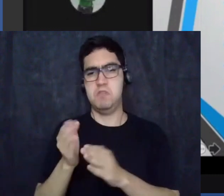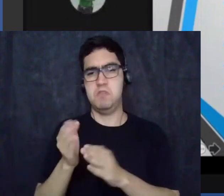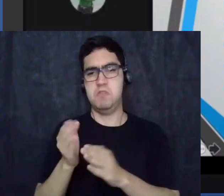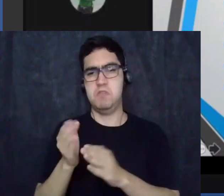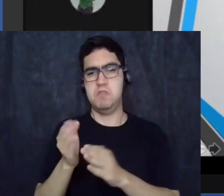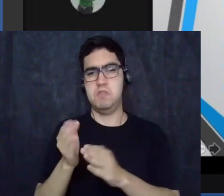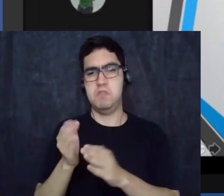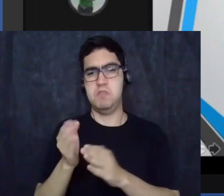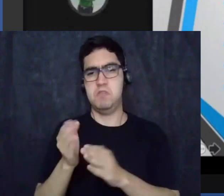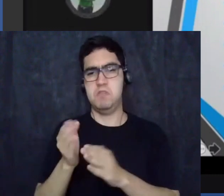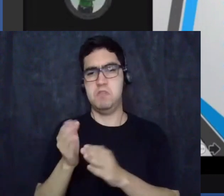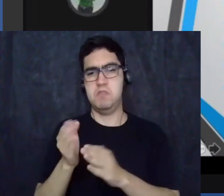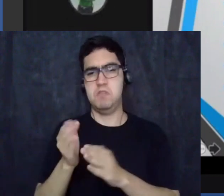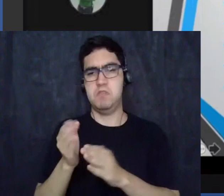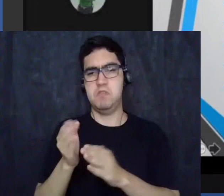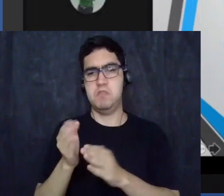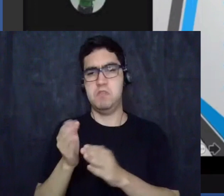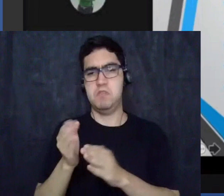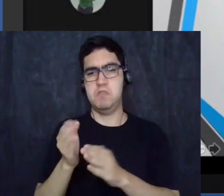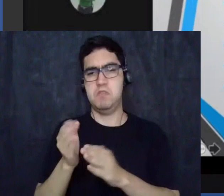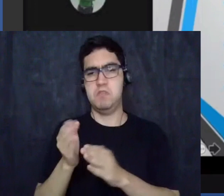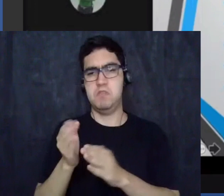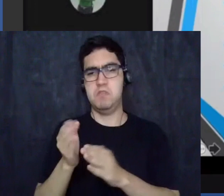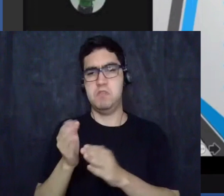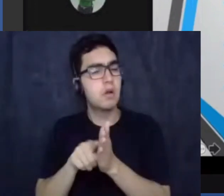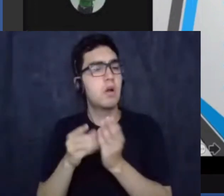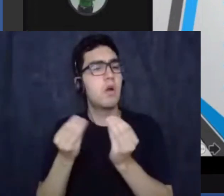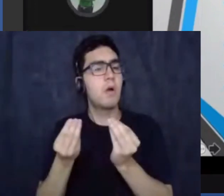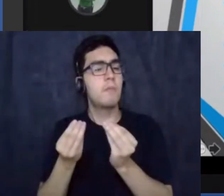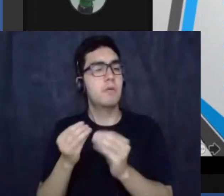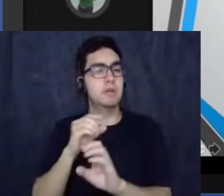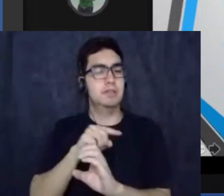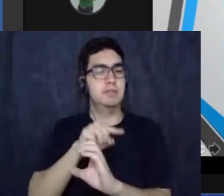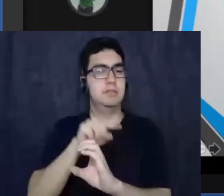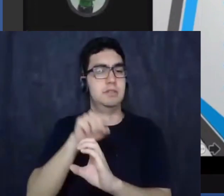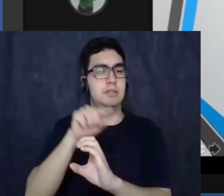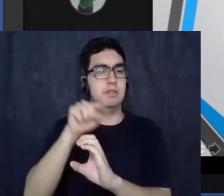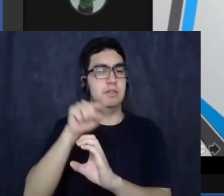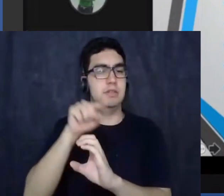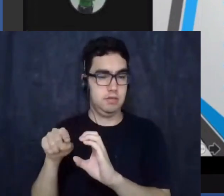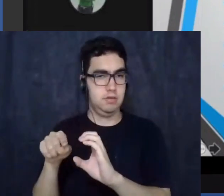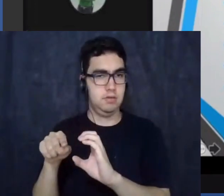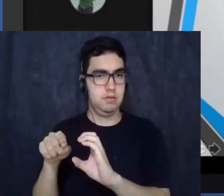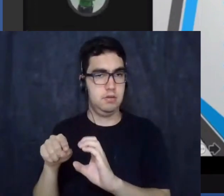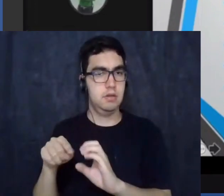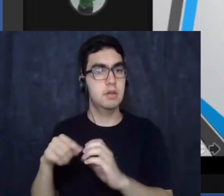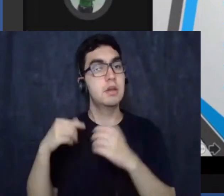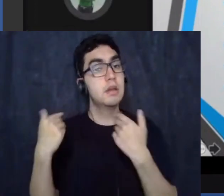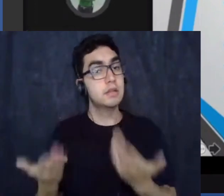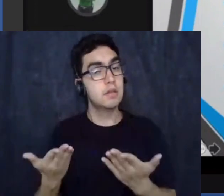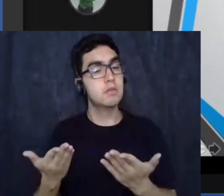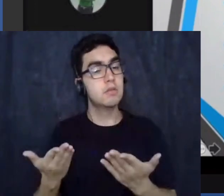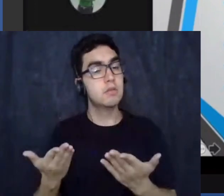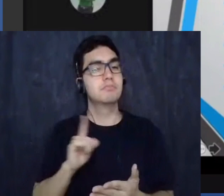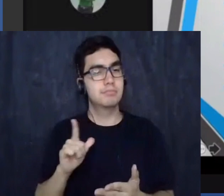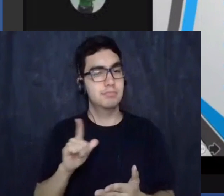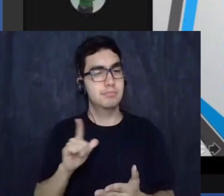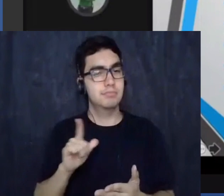a resposta que, então, nós temos com o discurso racial